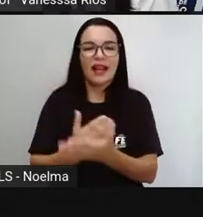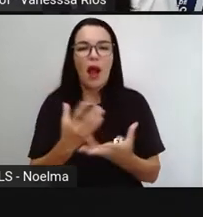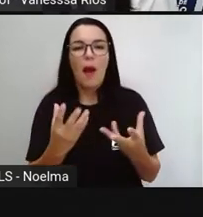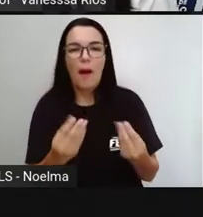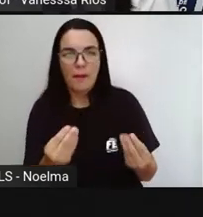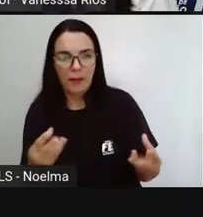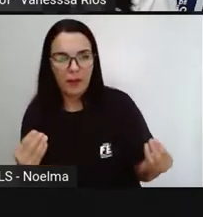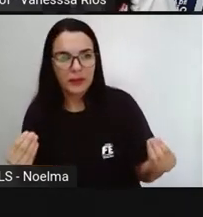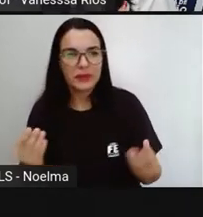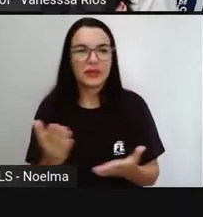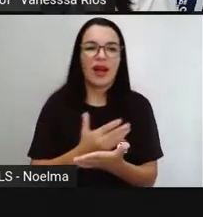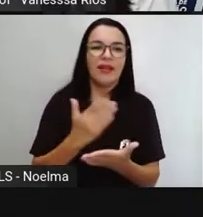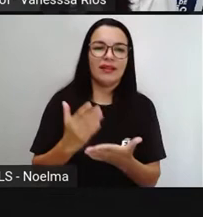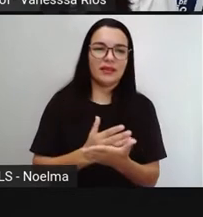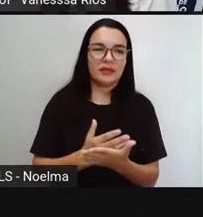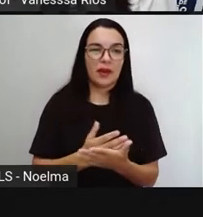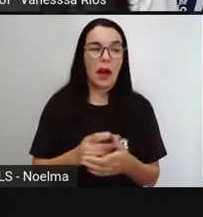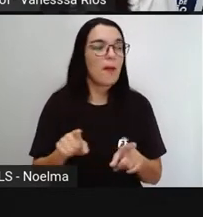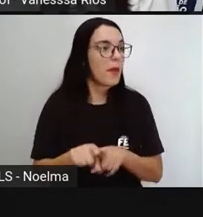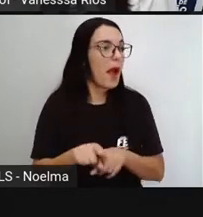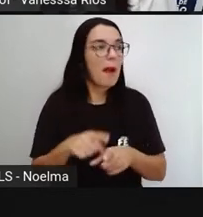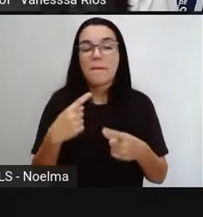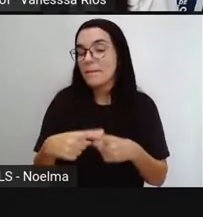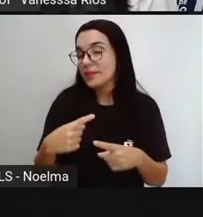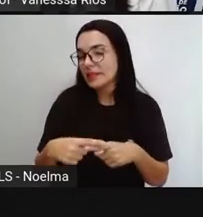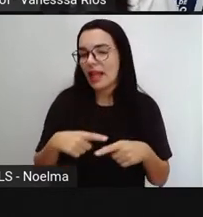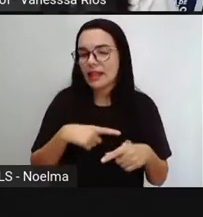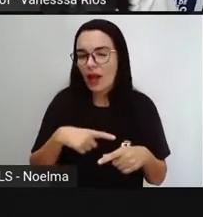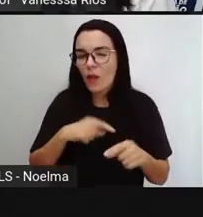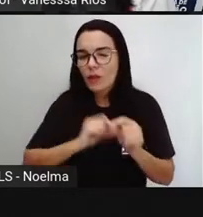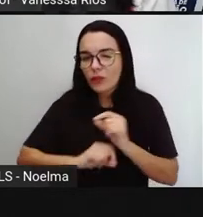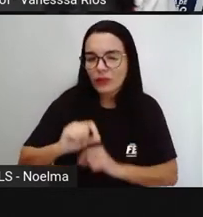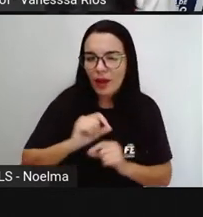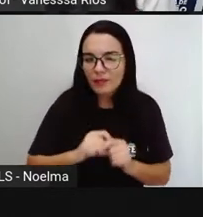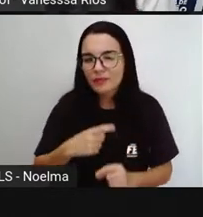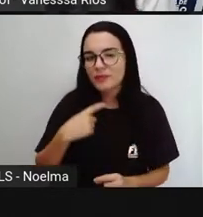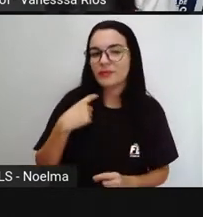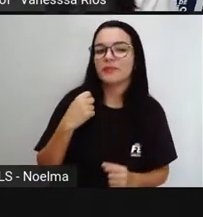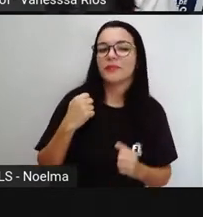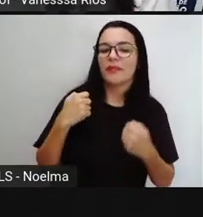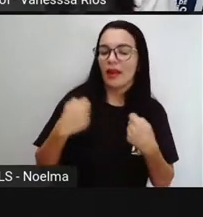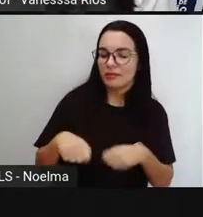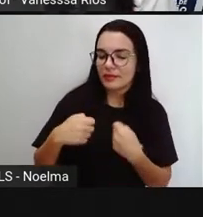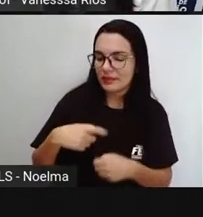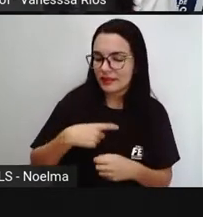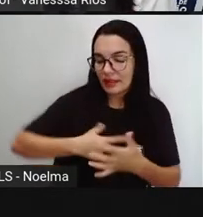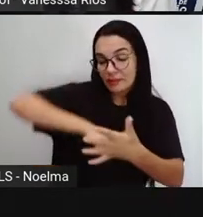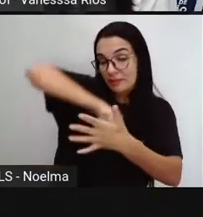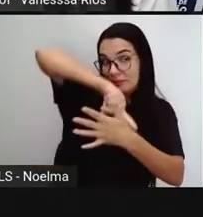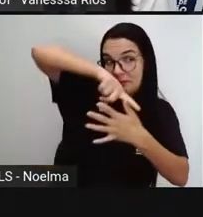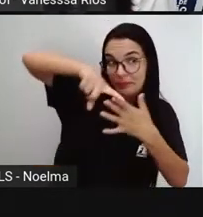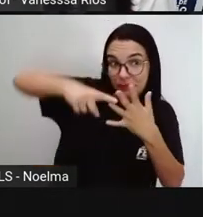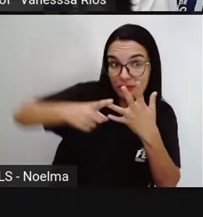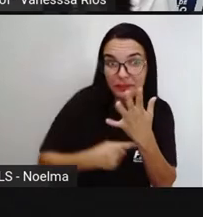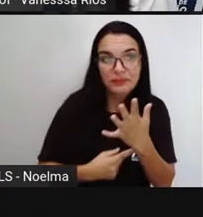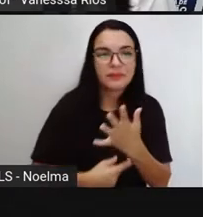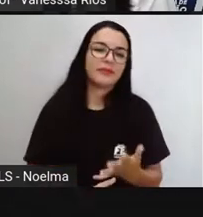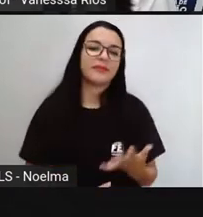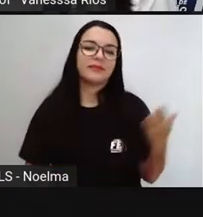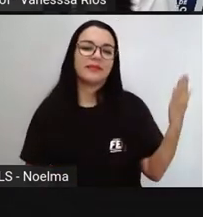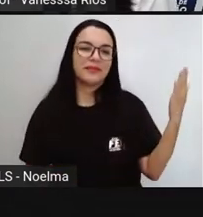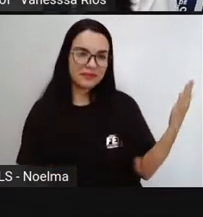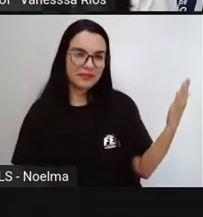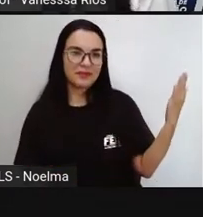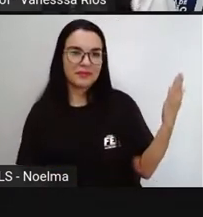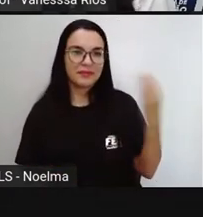olhos, né? Para ver as pistas das imagens e palavras. A boca para ler com expressividade de um contador e as mãos